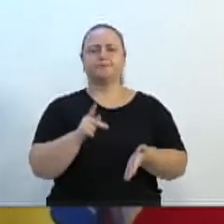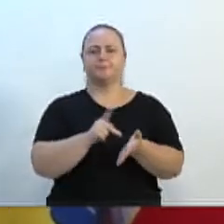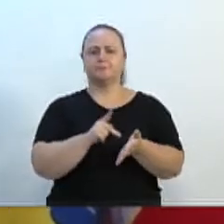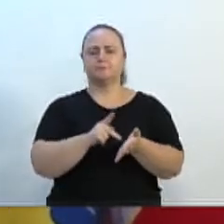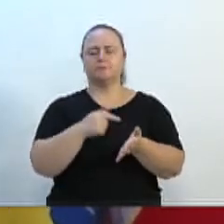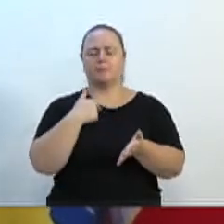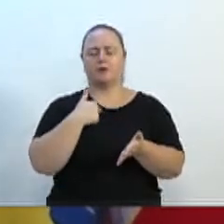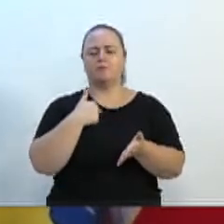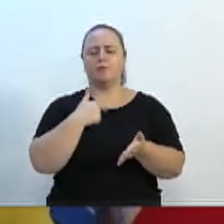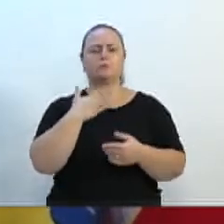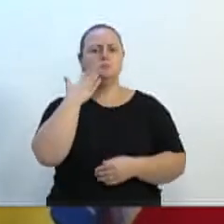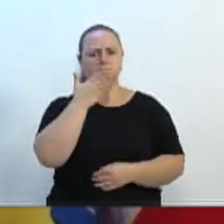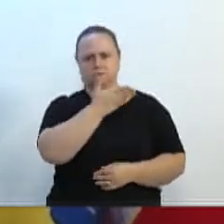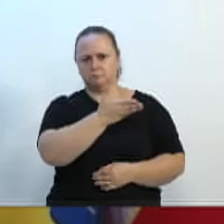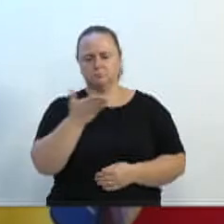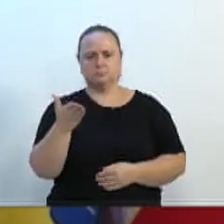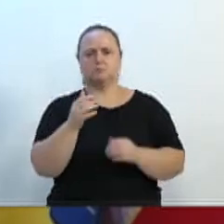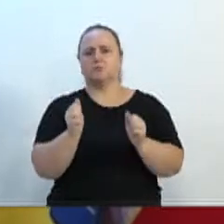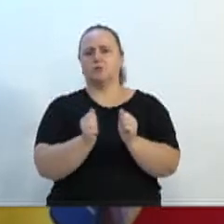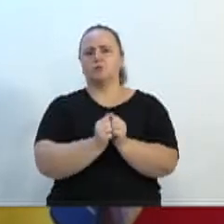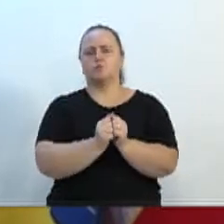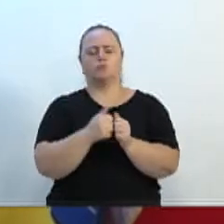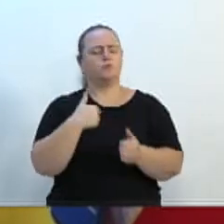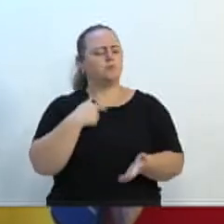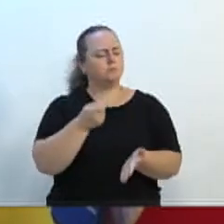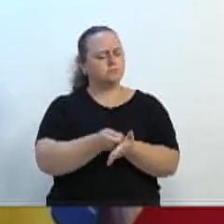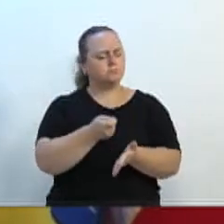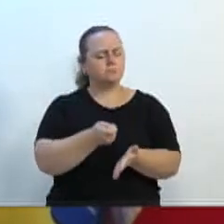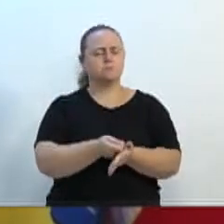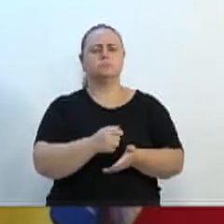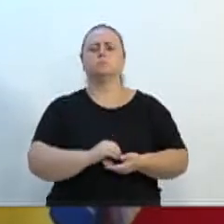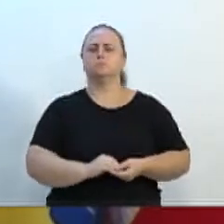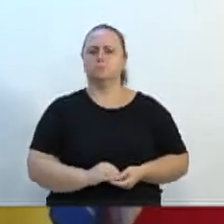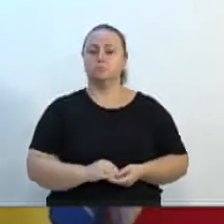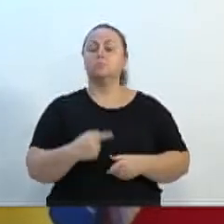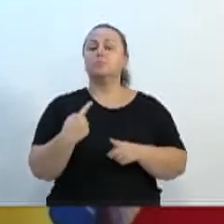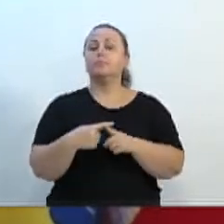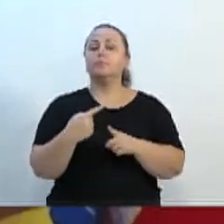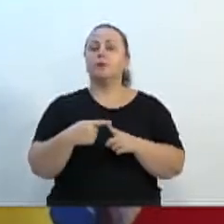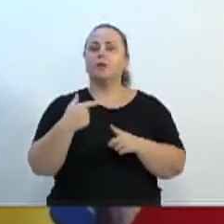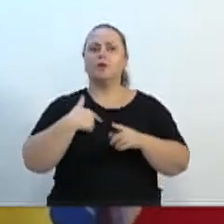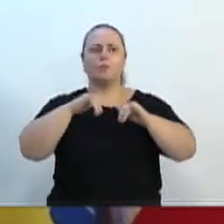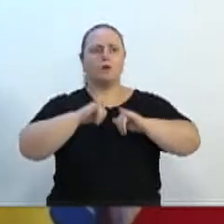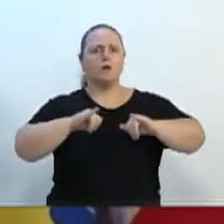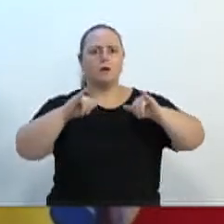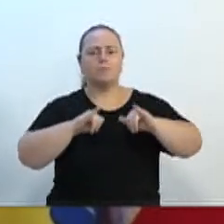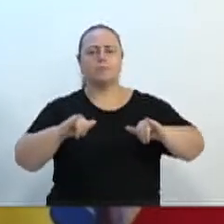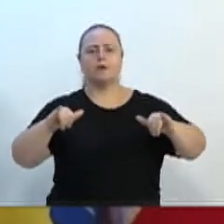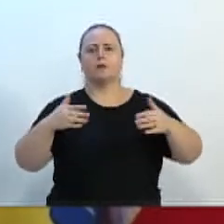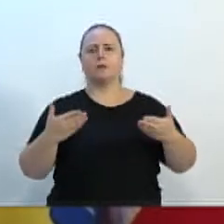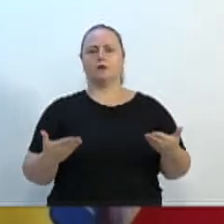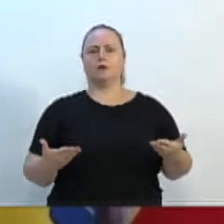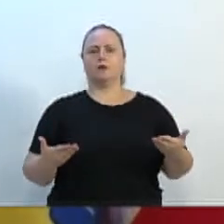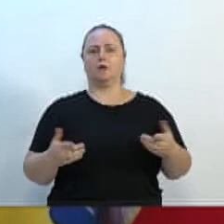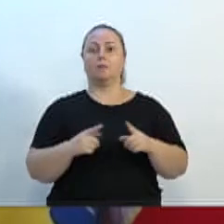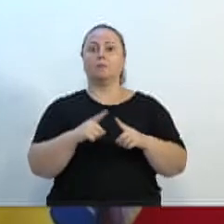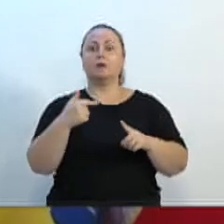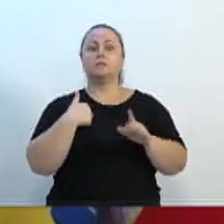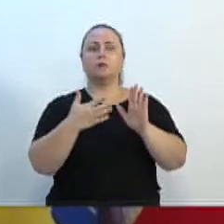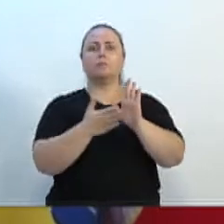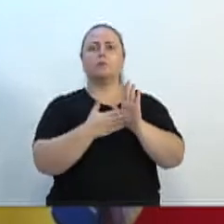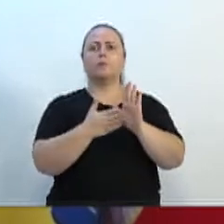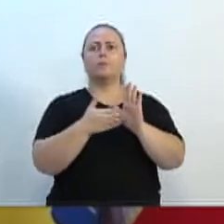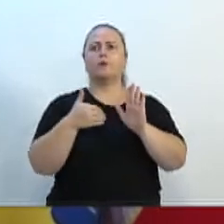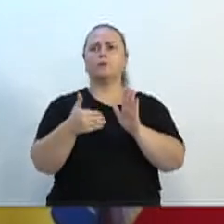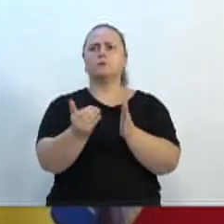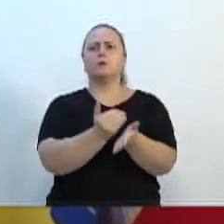discurso. Realmente eu fui obrigado a vir falar isso na tribuna porque eu vou fazer parte de uma campanha agora de qual eu era o proponente do projeto nessa casa. Fui